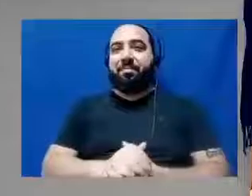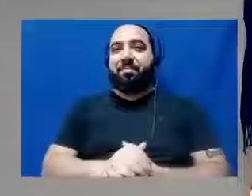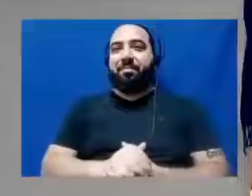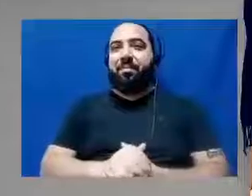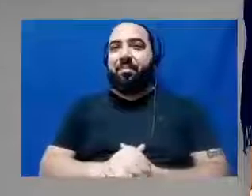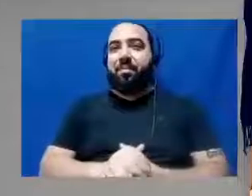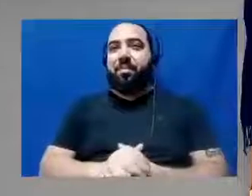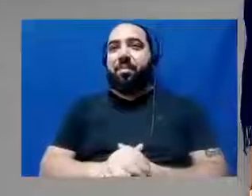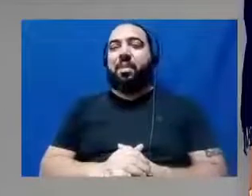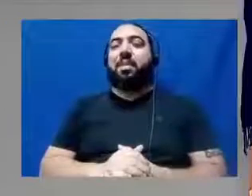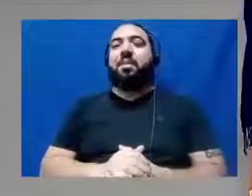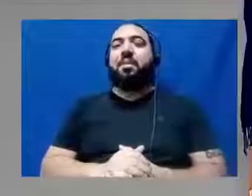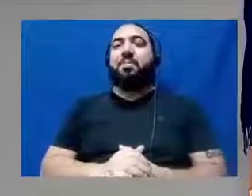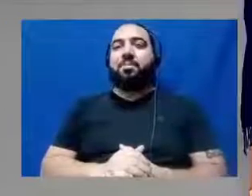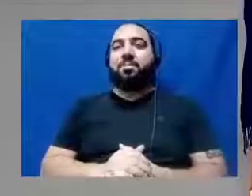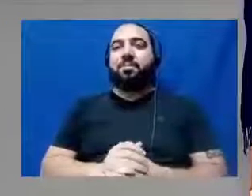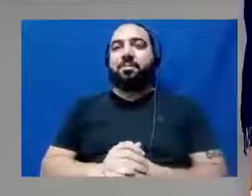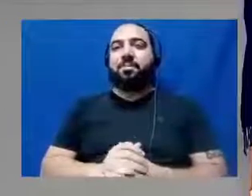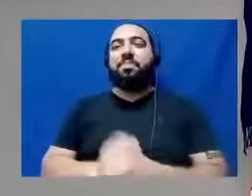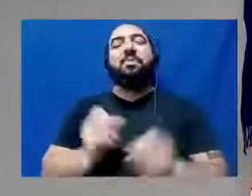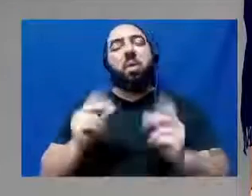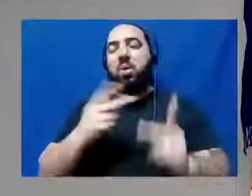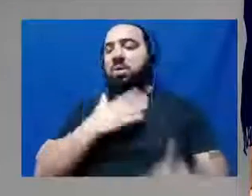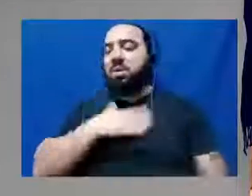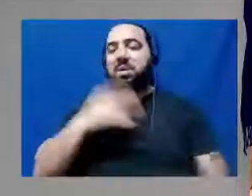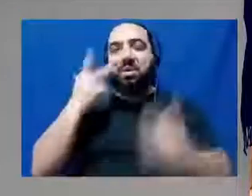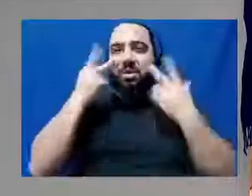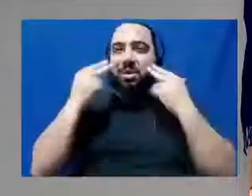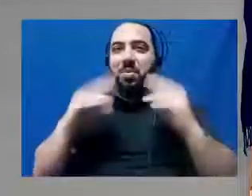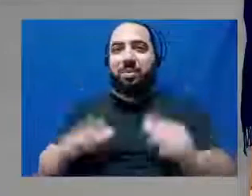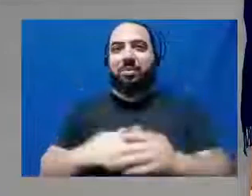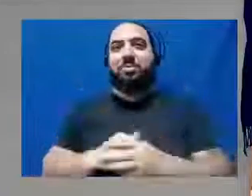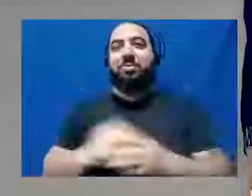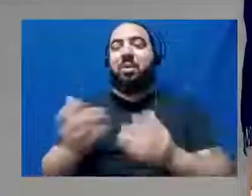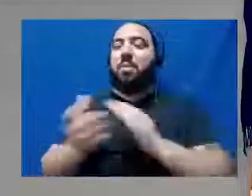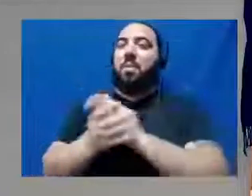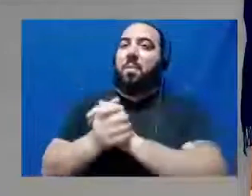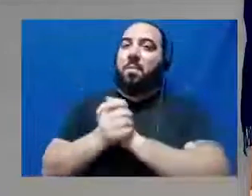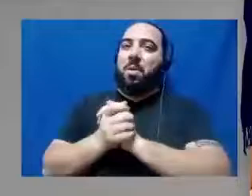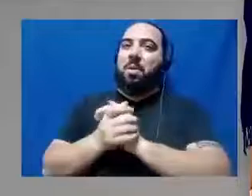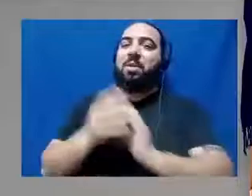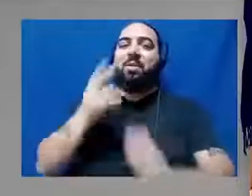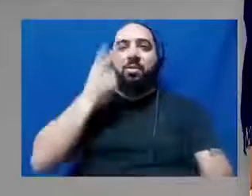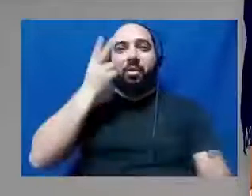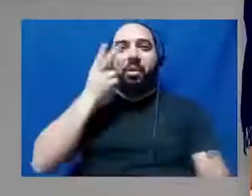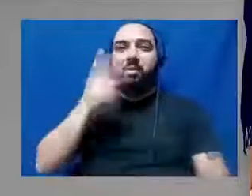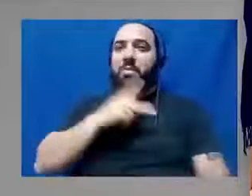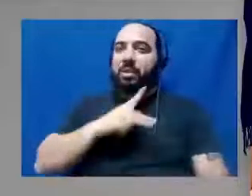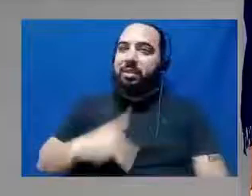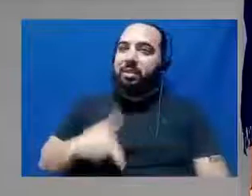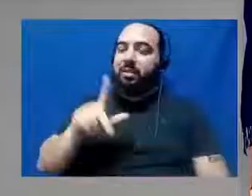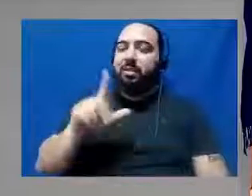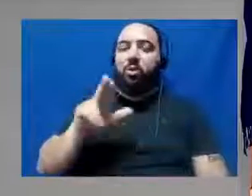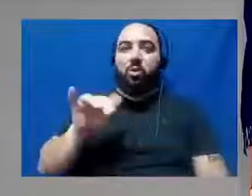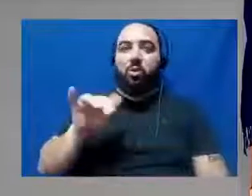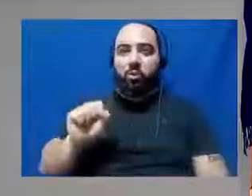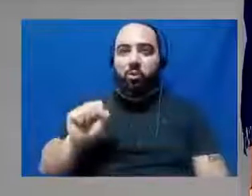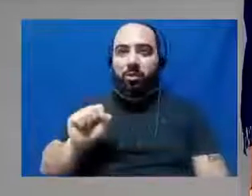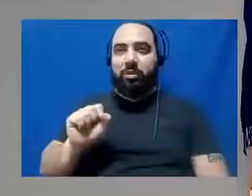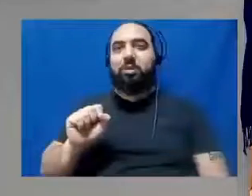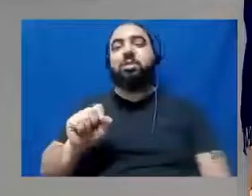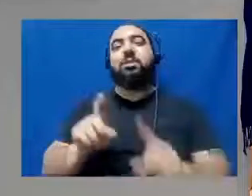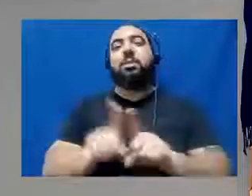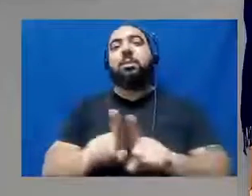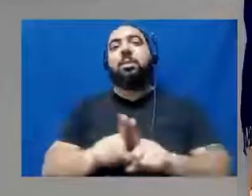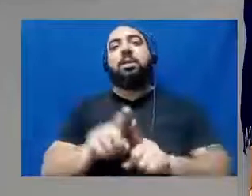Está bom, querido. Tranquilo, tranquilo. Cumprimentando o vereador-presidente, Lucas Rosa Vieira, cumprimentou os novos